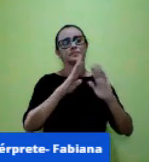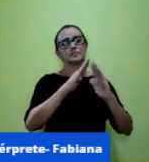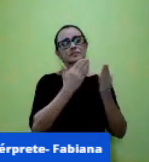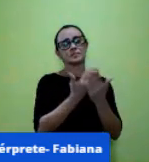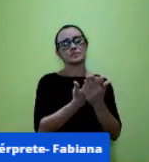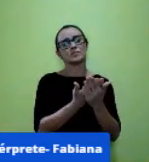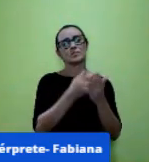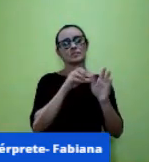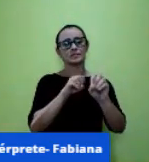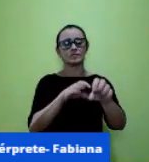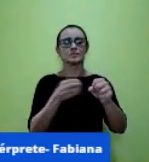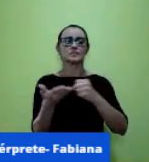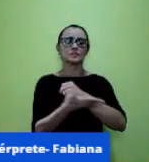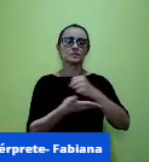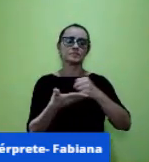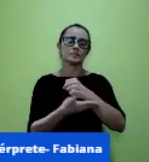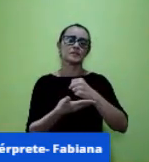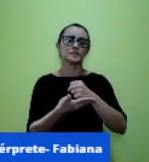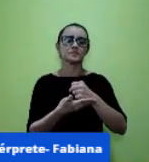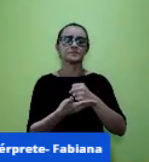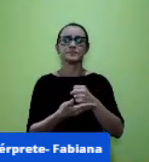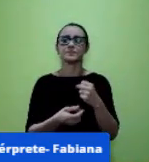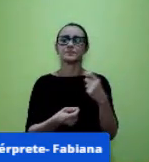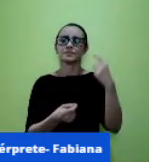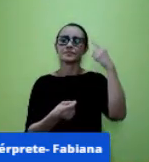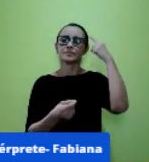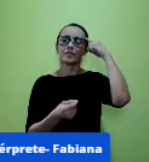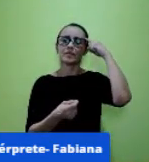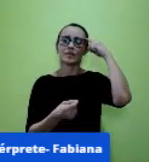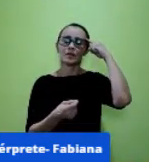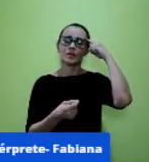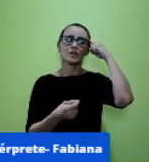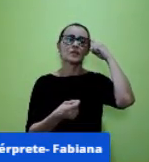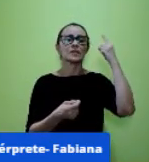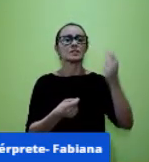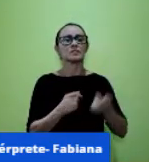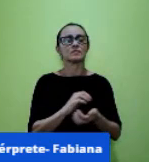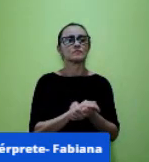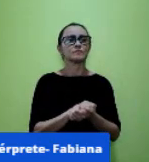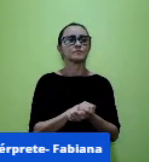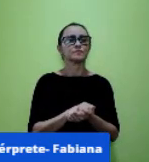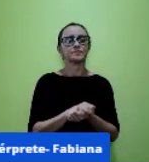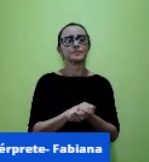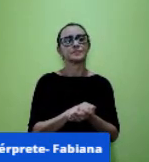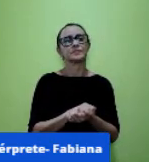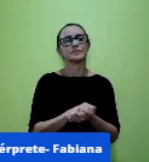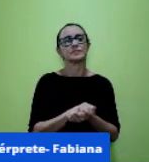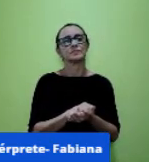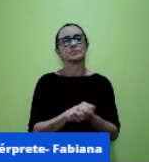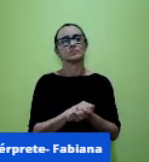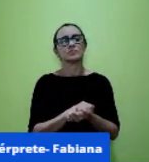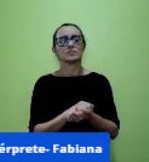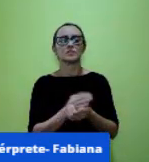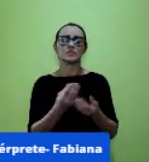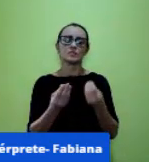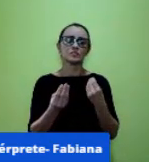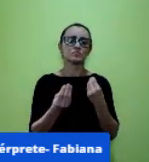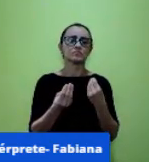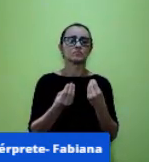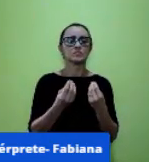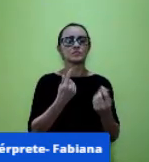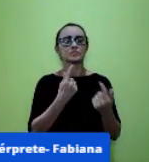básica então eu acredito que de maneira dialética né podemos